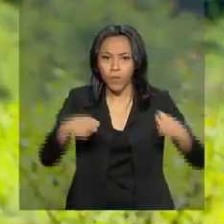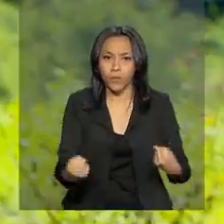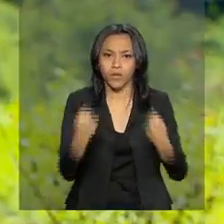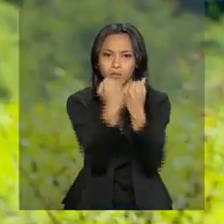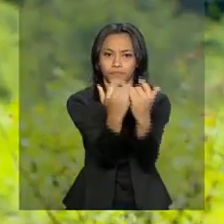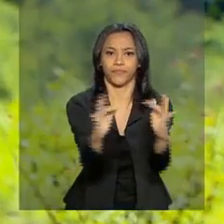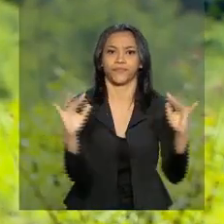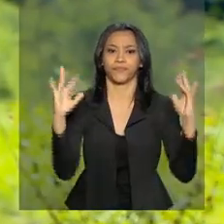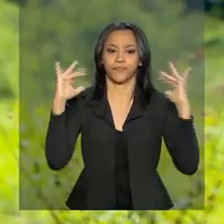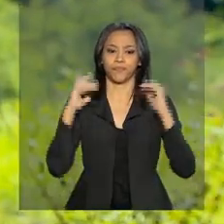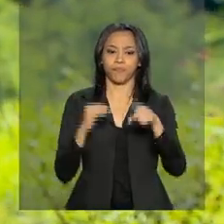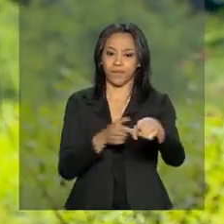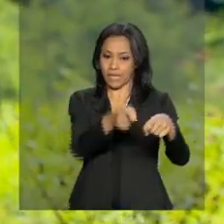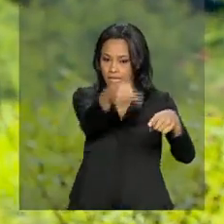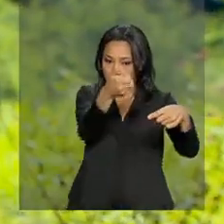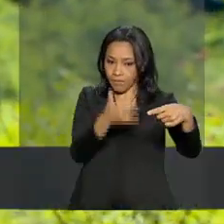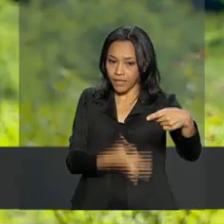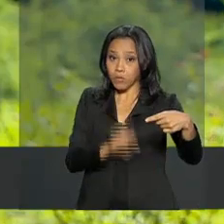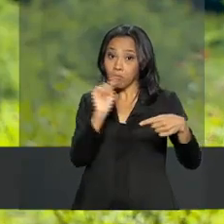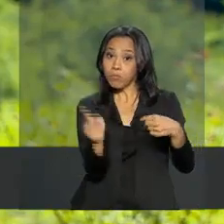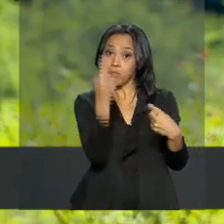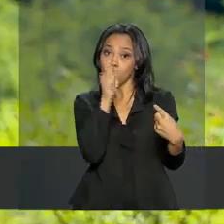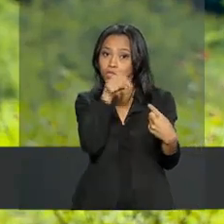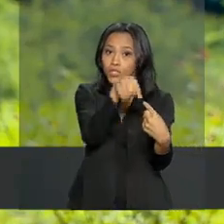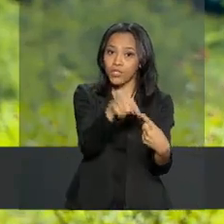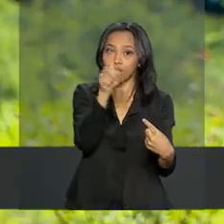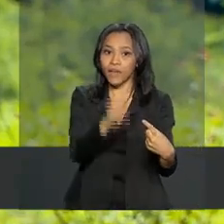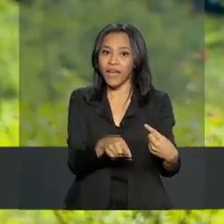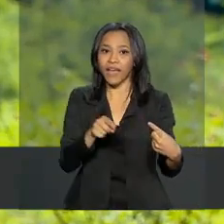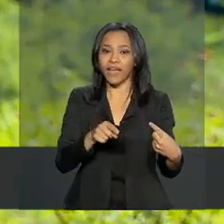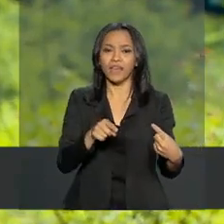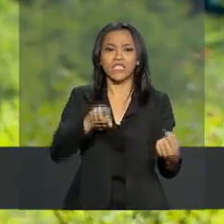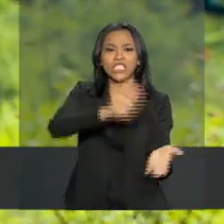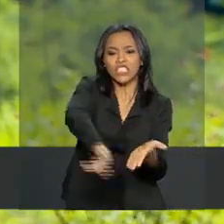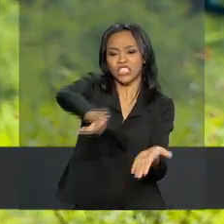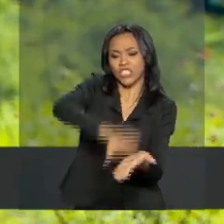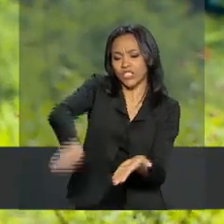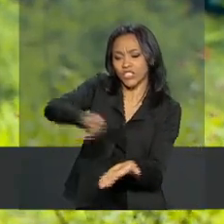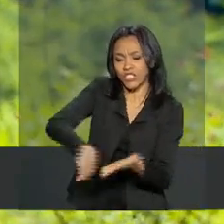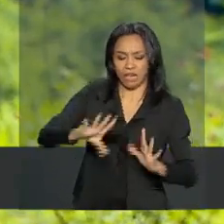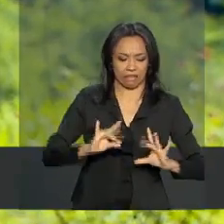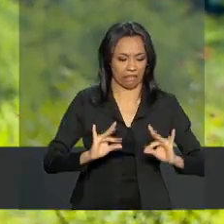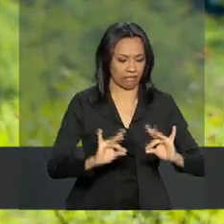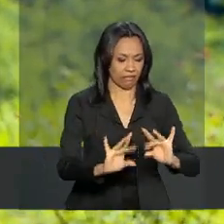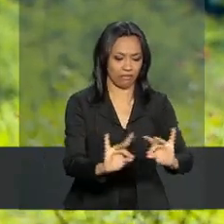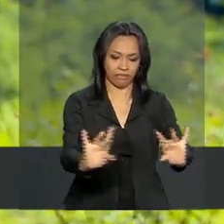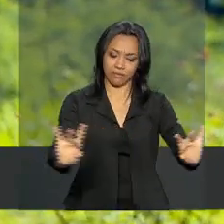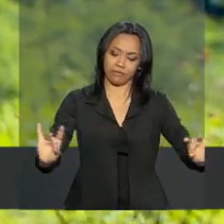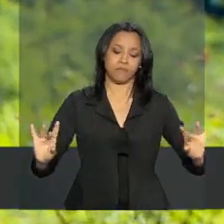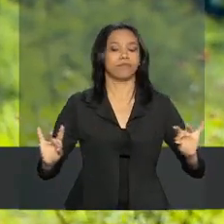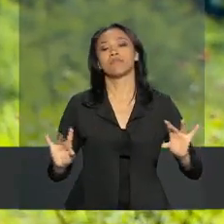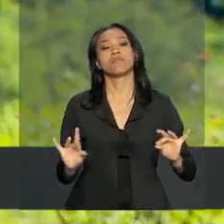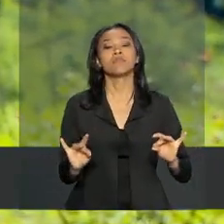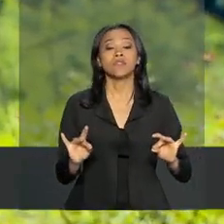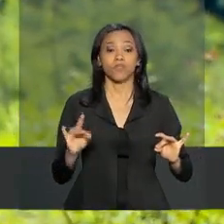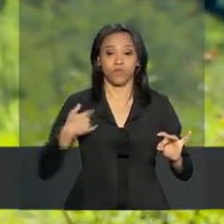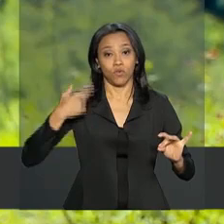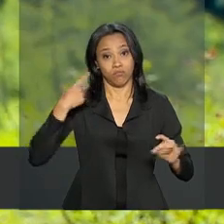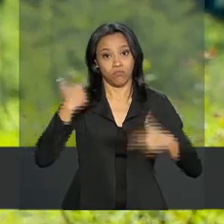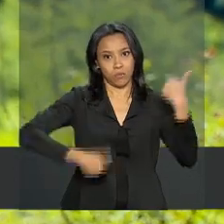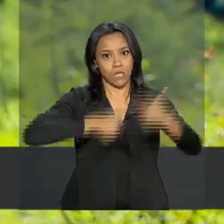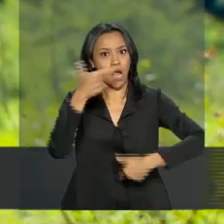O primeiro objetivo foi estabilizar esse rejeito. Então foram feitas contenções, obras de engenharia natural, bioengenharia,